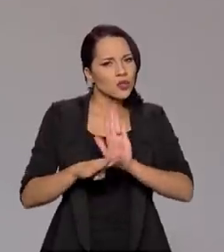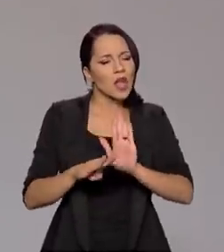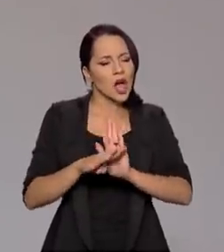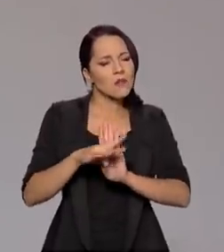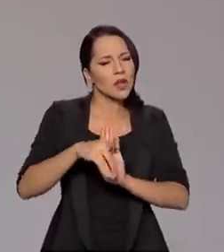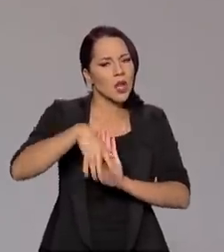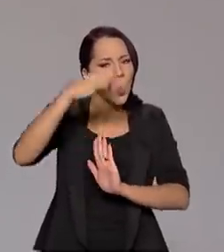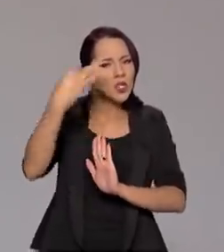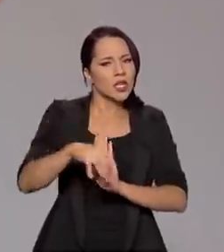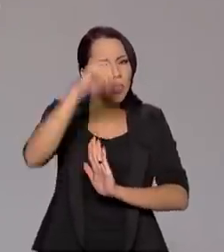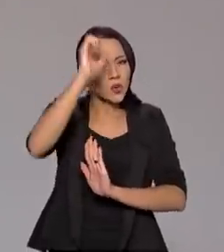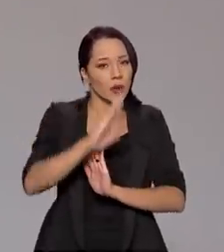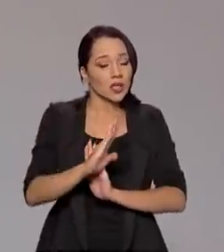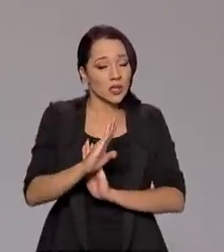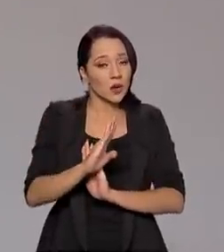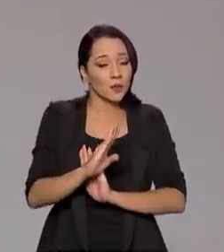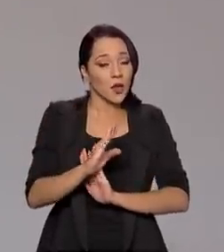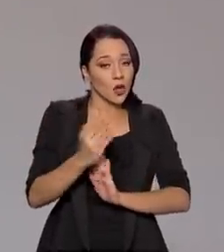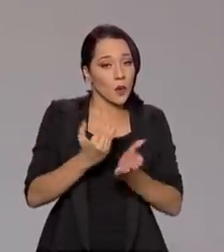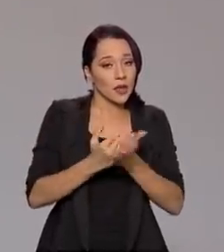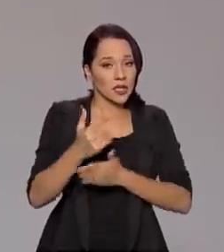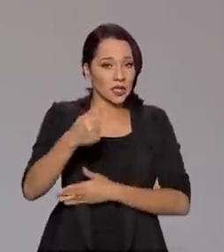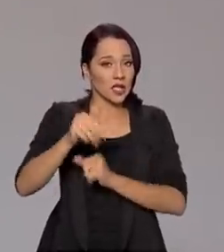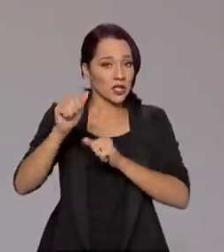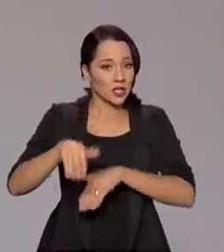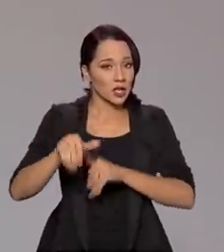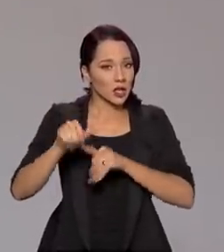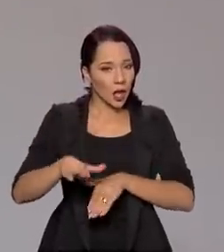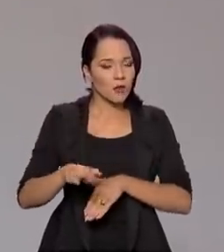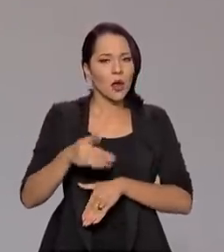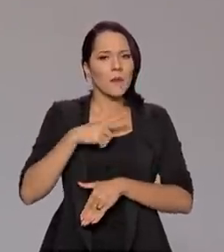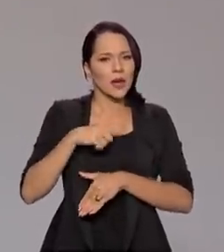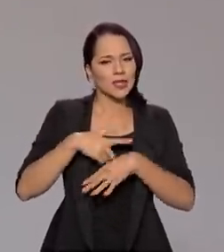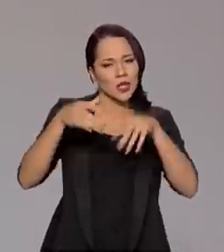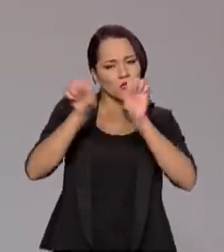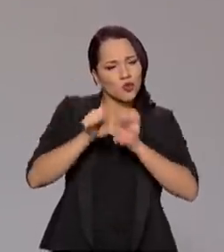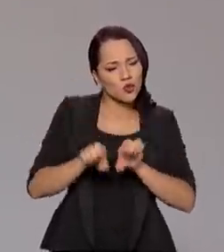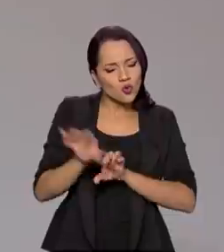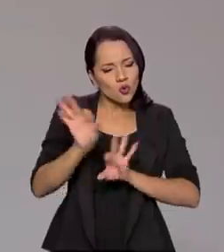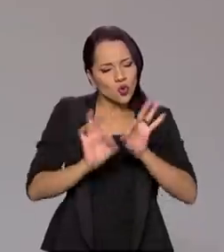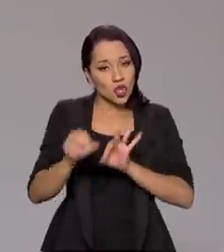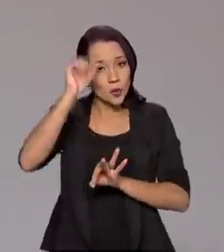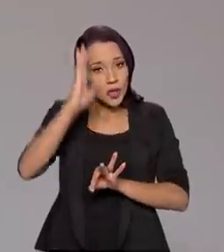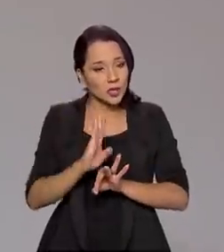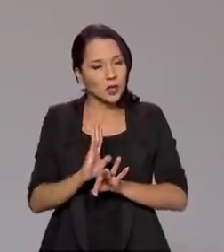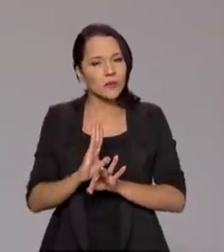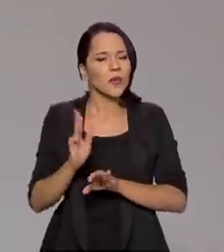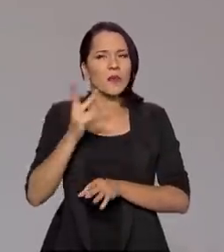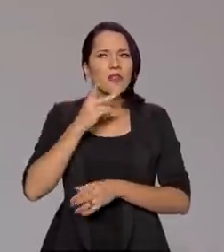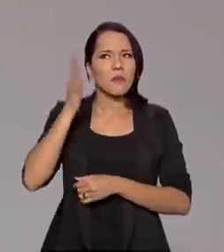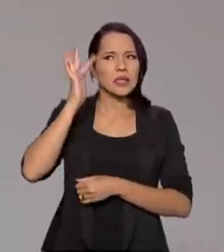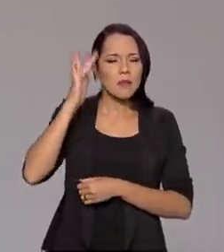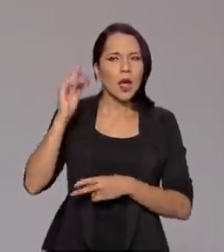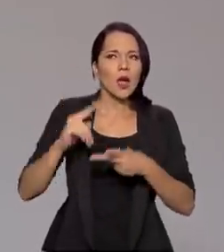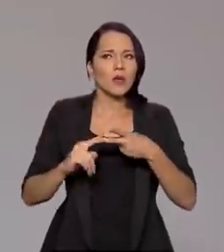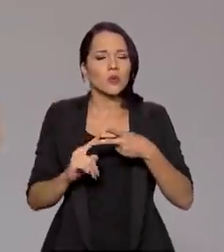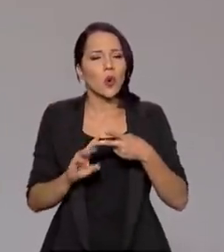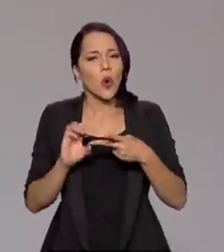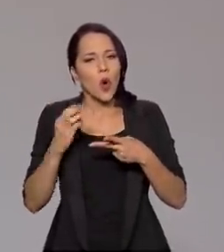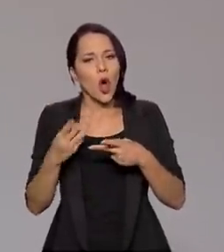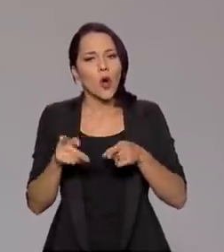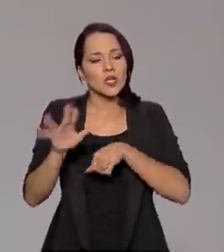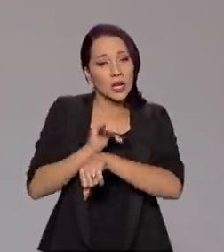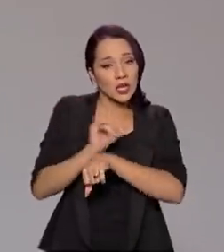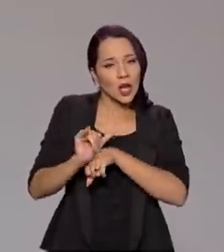consolidação do Brasil a partir de 7 de setembro ali, para essa estruturação do Brasil em termos de pensamento, em termos de